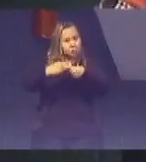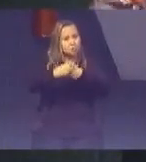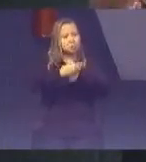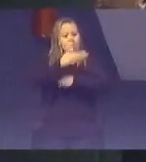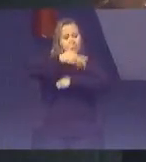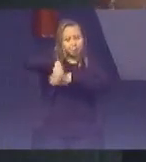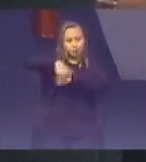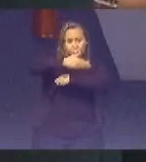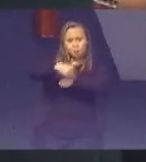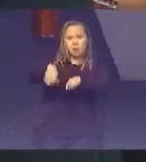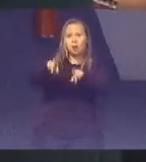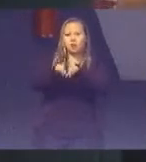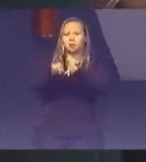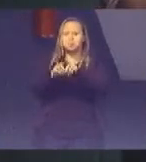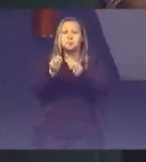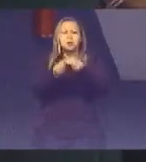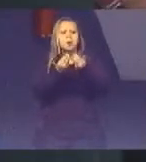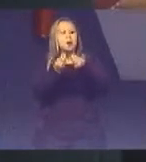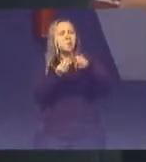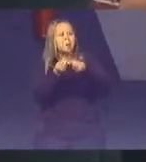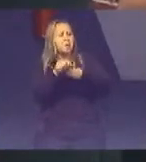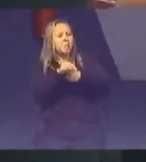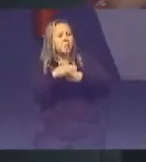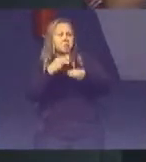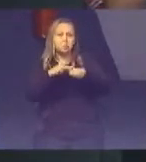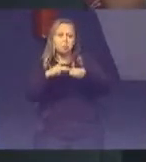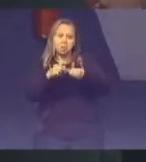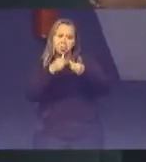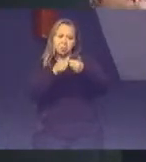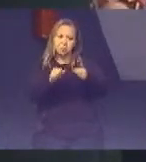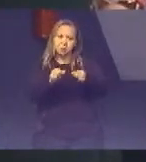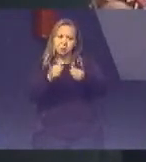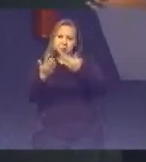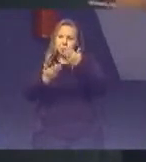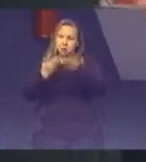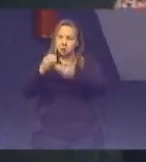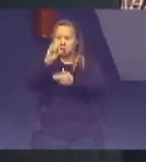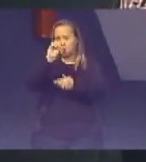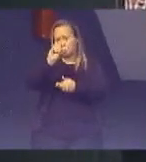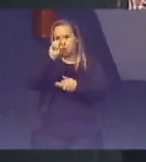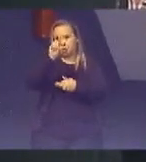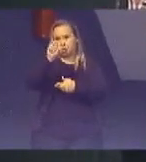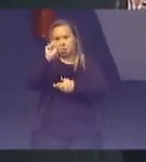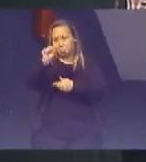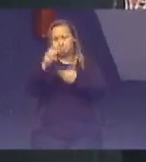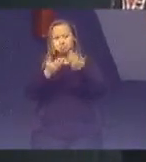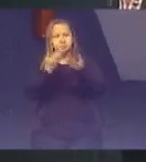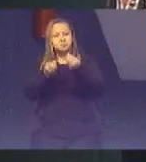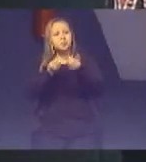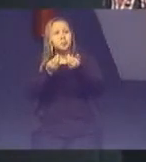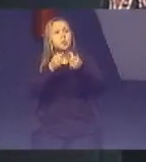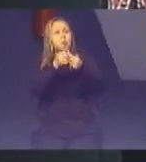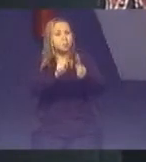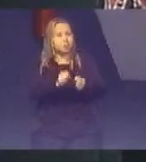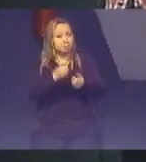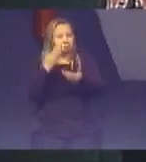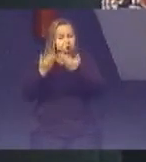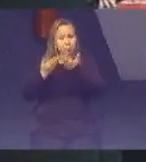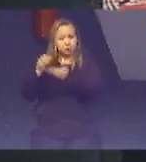Para ver Como aquele município Está em relação A os ODS E como o bairro Em que nós residimos Está em relação A esses ODS